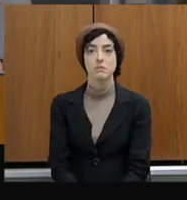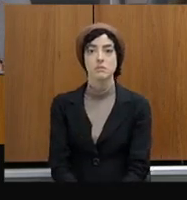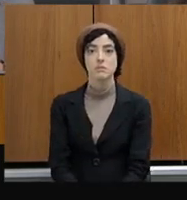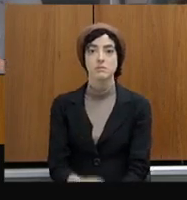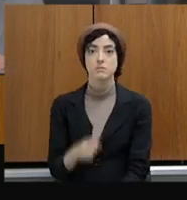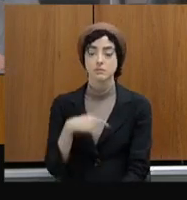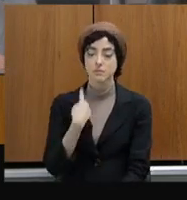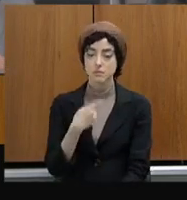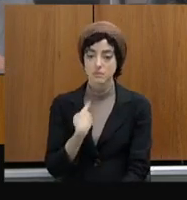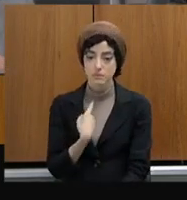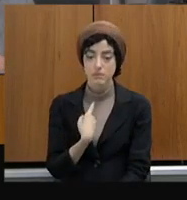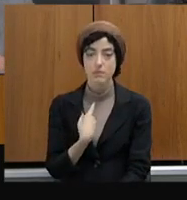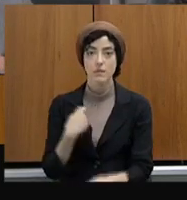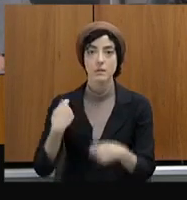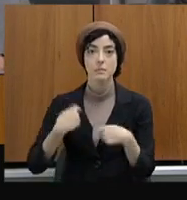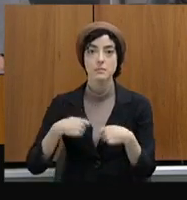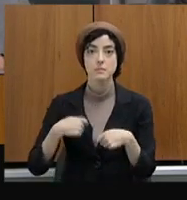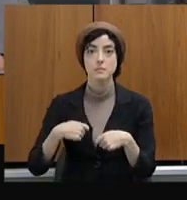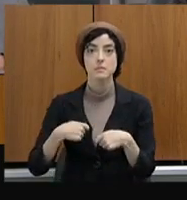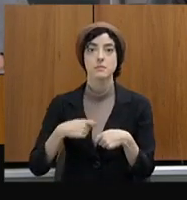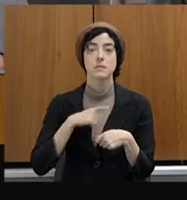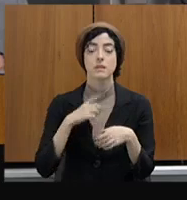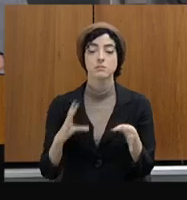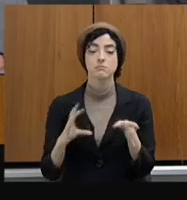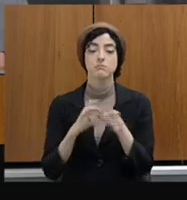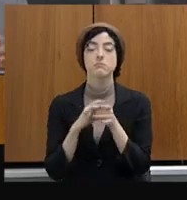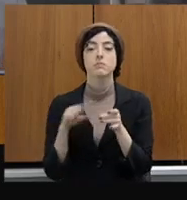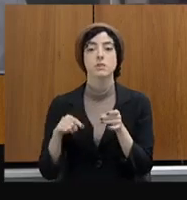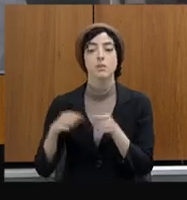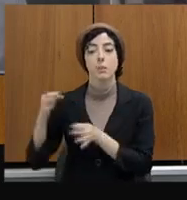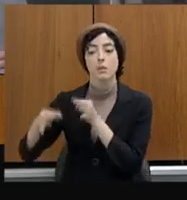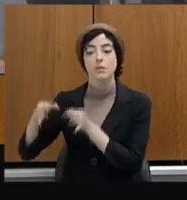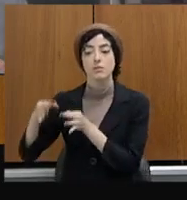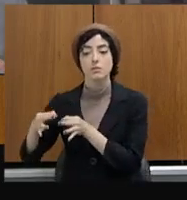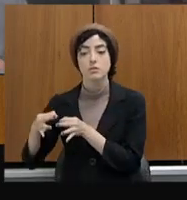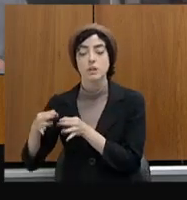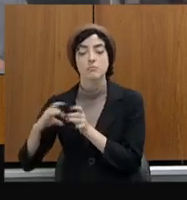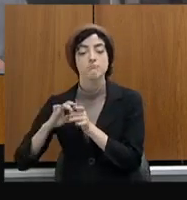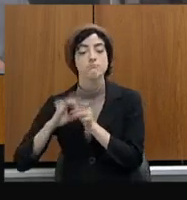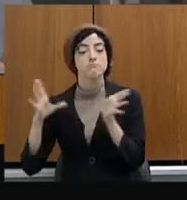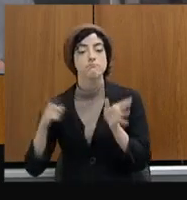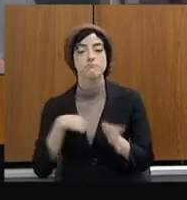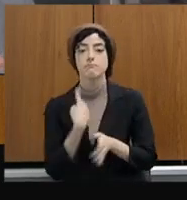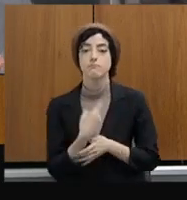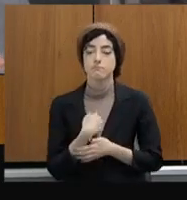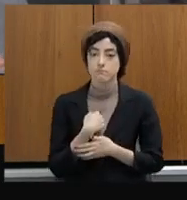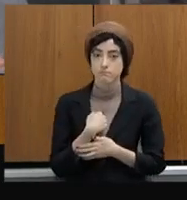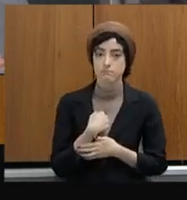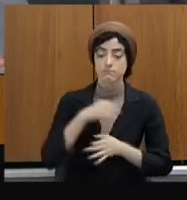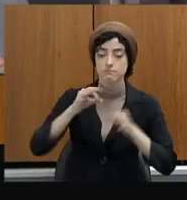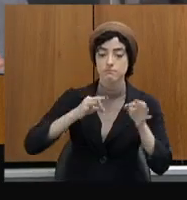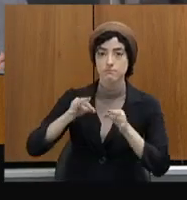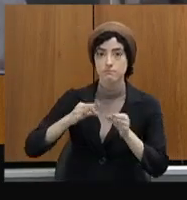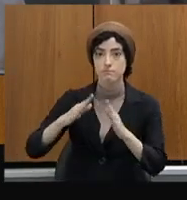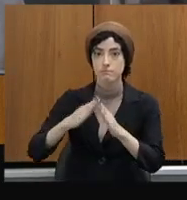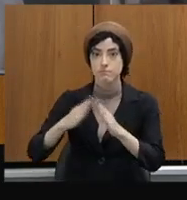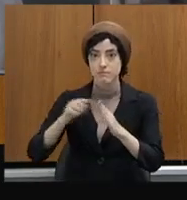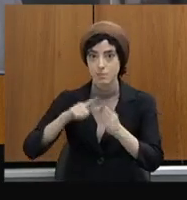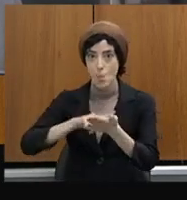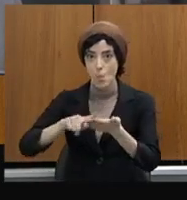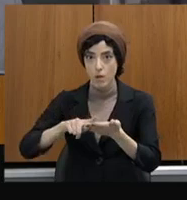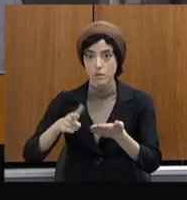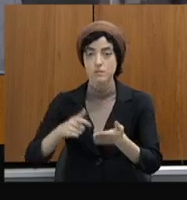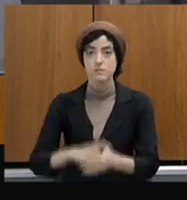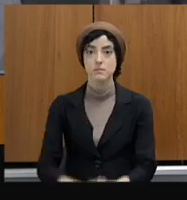para a Polícia Civil, com a quiescência do Poder Judiciário, a quem nós registramos aqui os nossos agradecimentos. Um exemplo disso